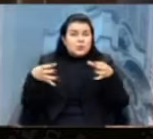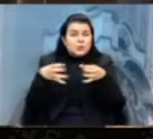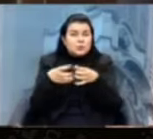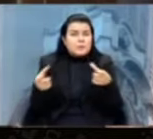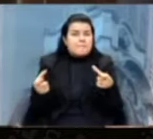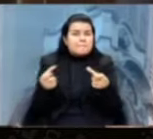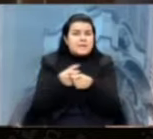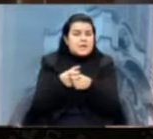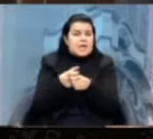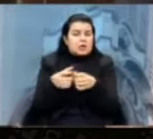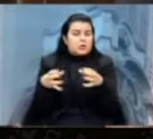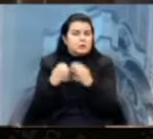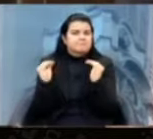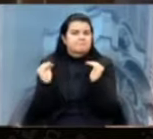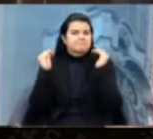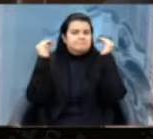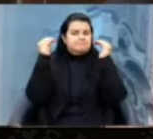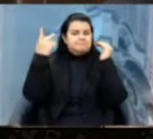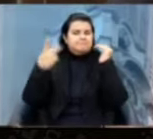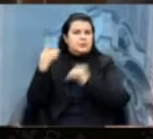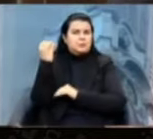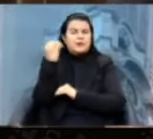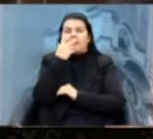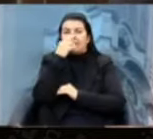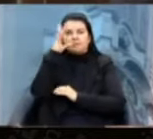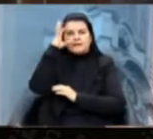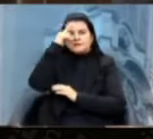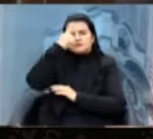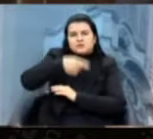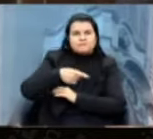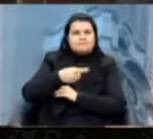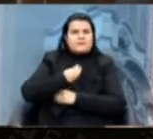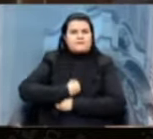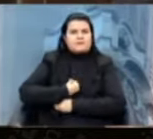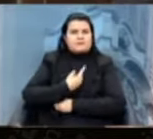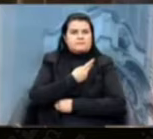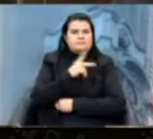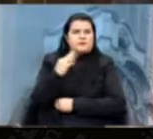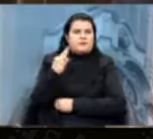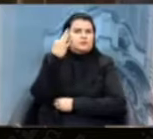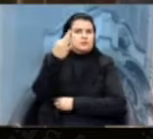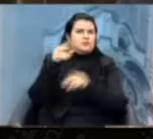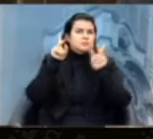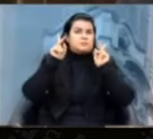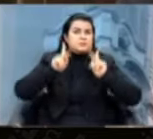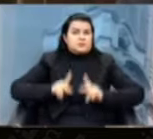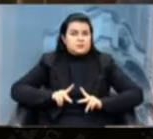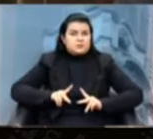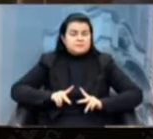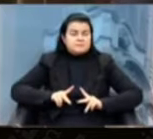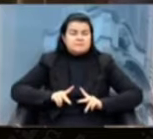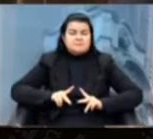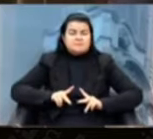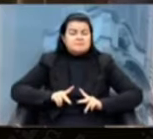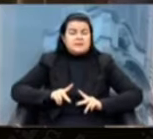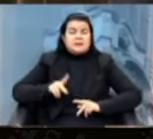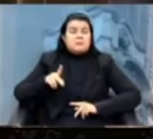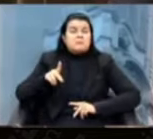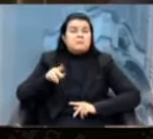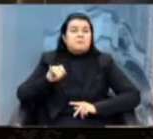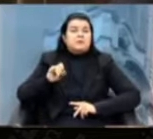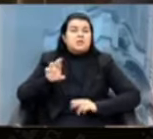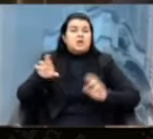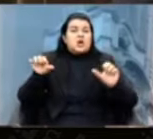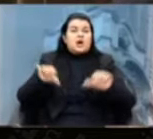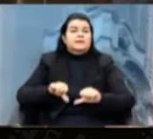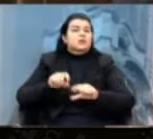Alegre decide o destino dessas pessoas. E o pior, sem a presença de